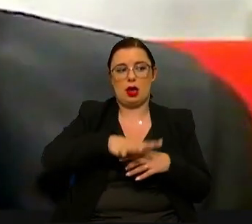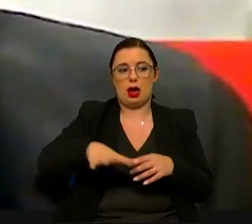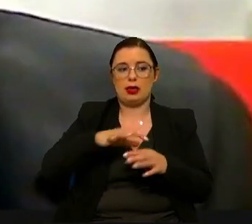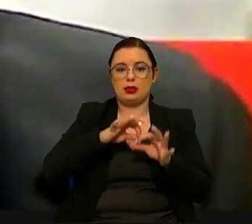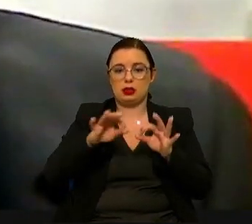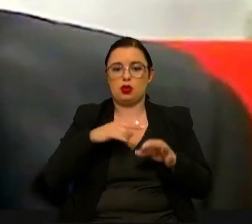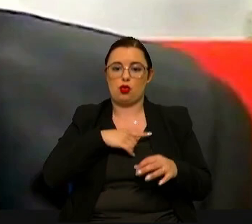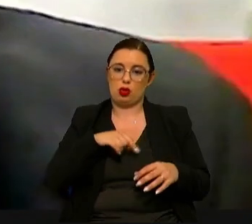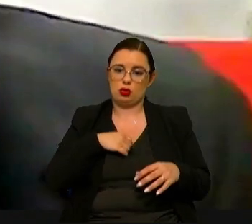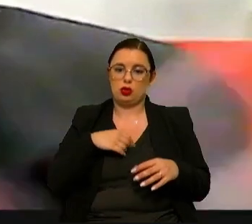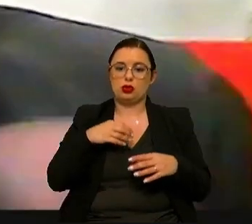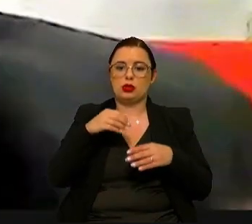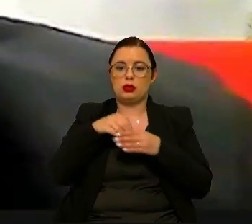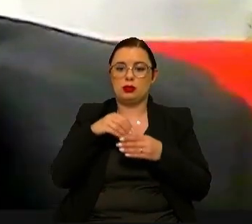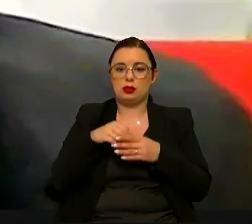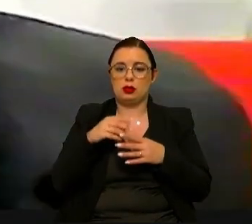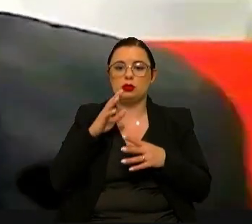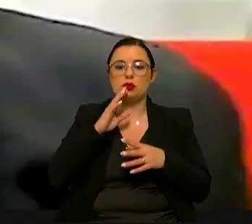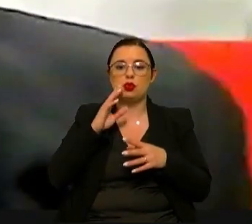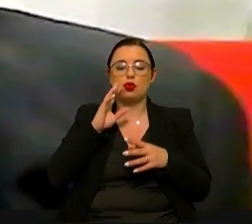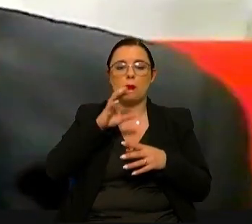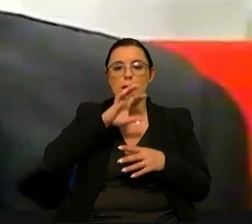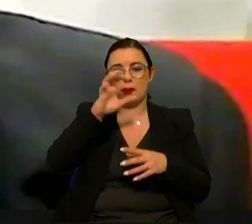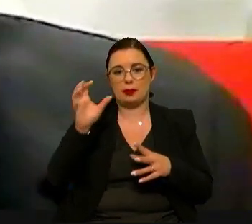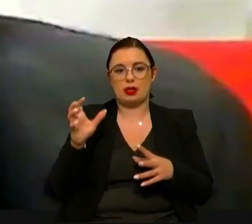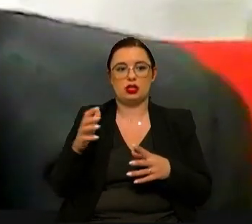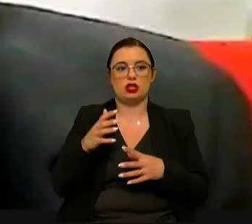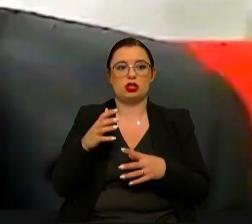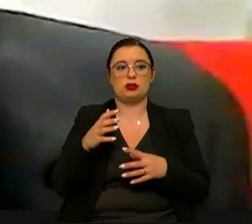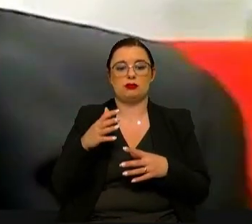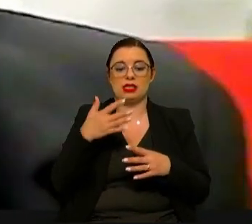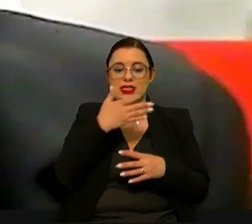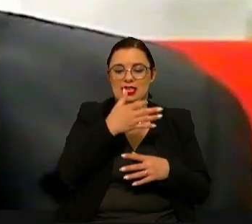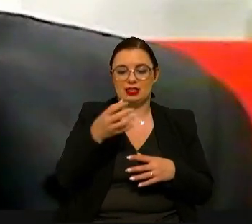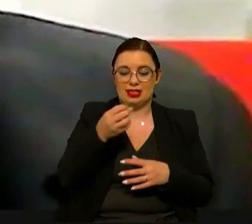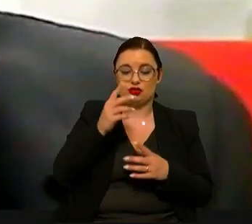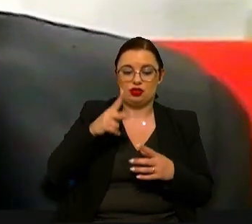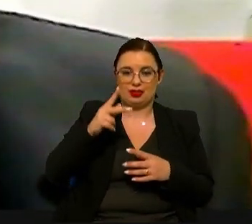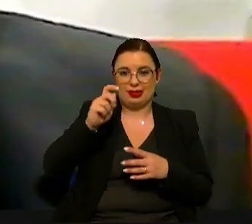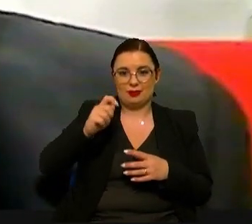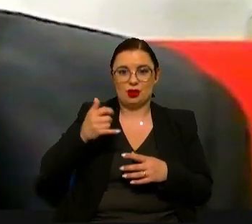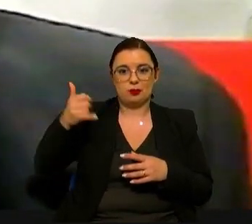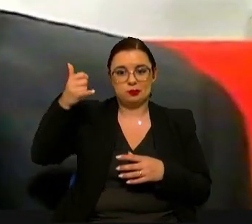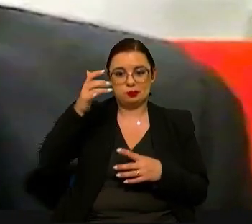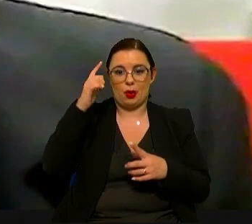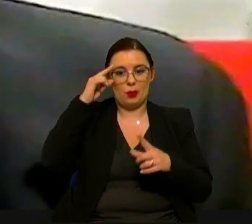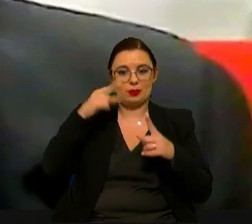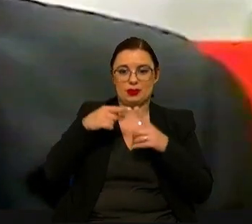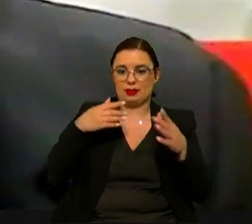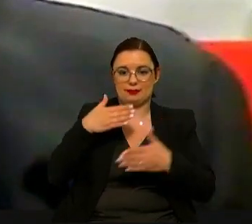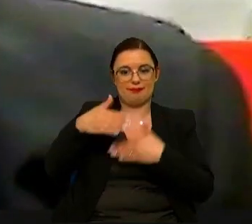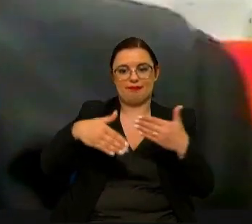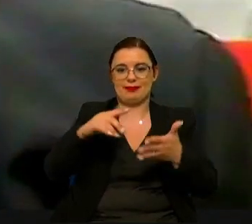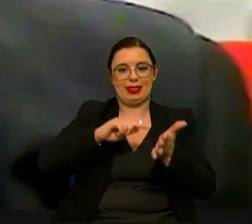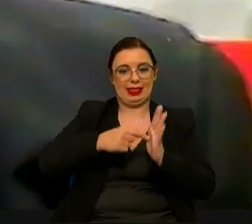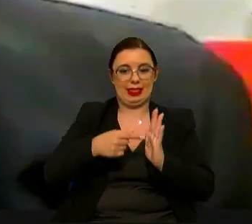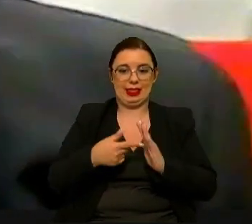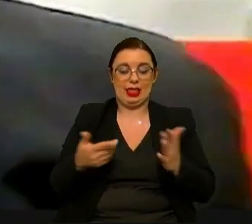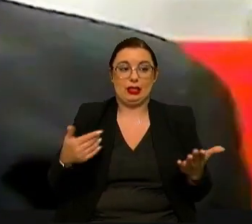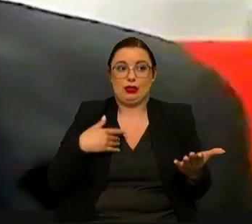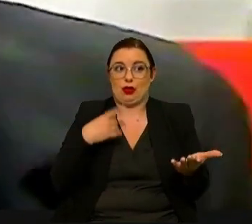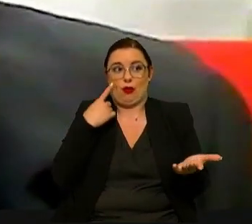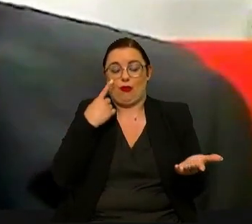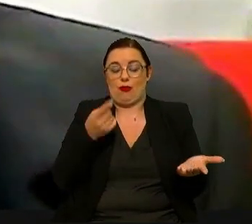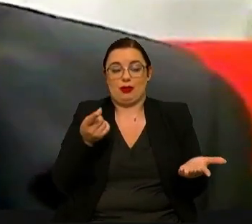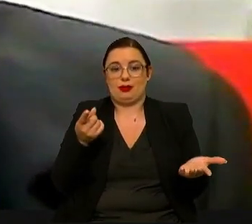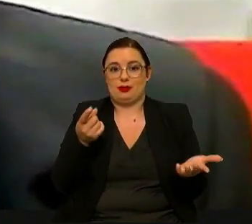no interior do país, 700 quilómetros quadrados disponíveis para funcionar como espaço de teste, o que eu vejo